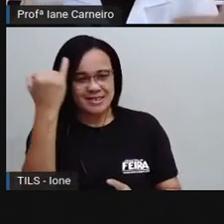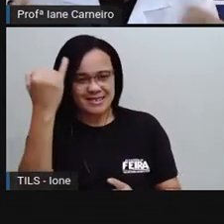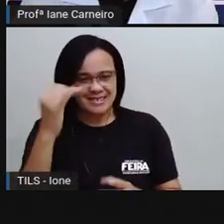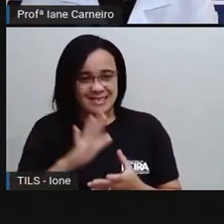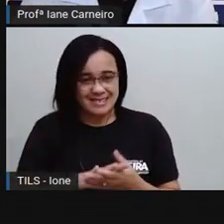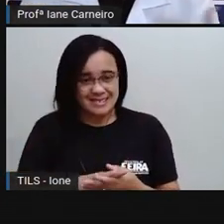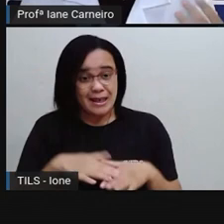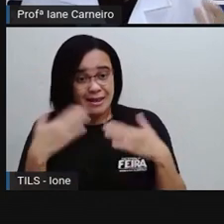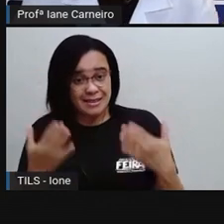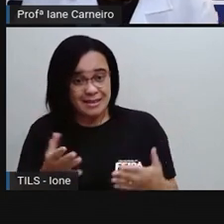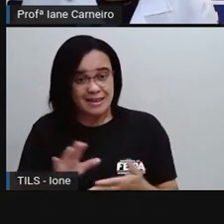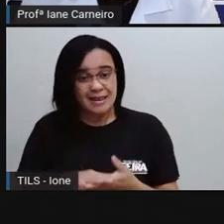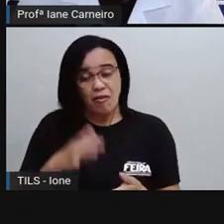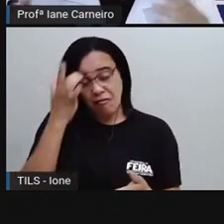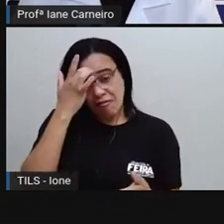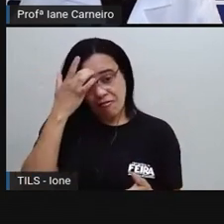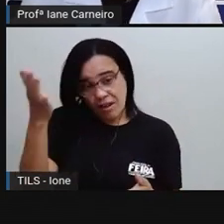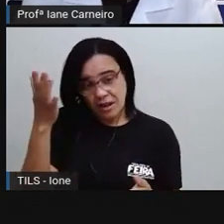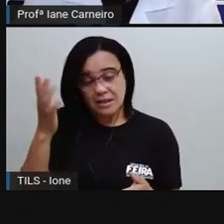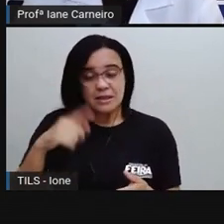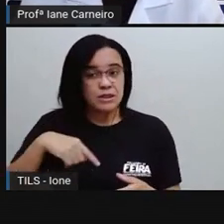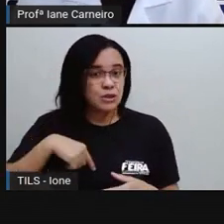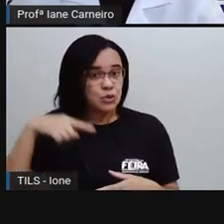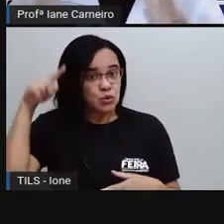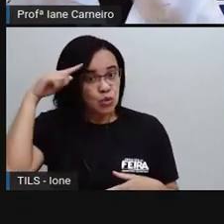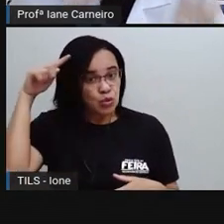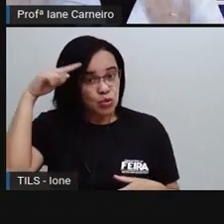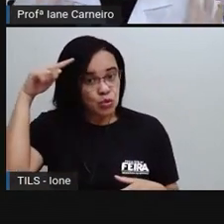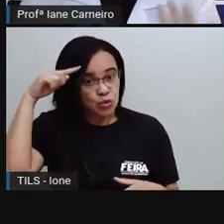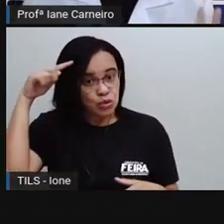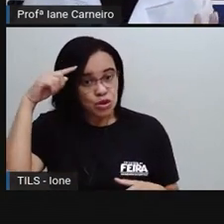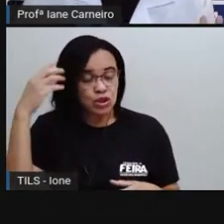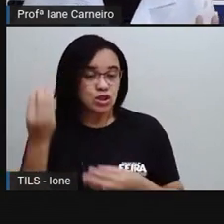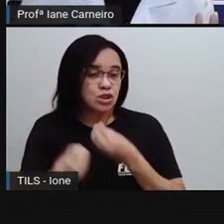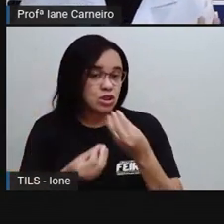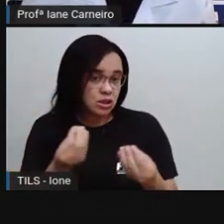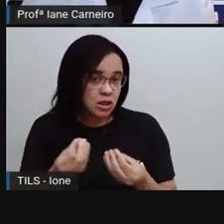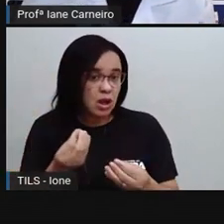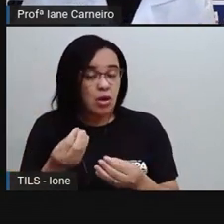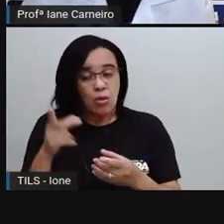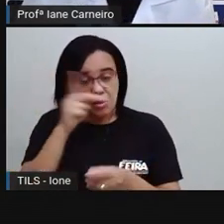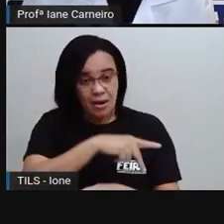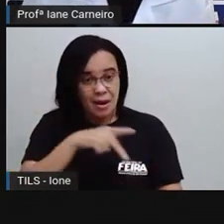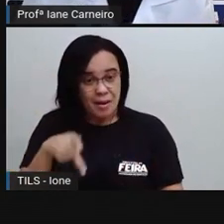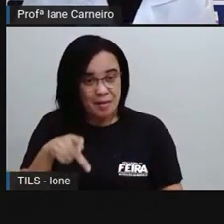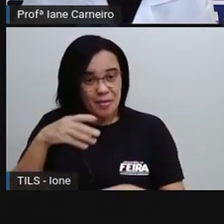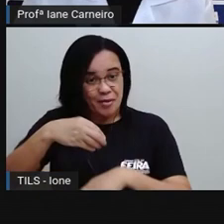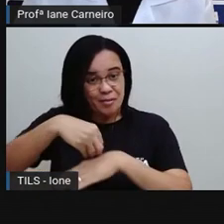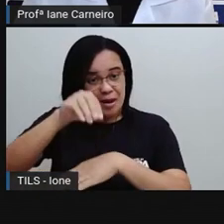mais água durante o dia, a pró trouxe algumas dicas pra vocês. Olha só.